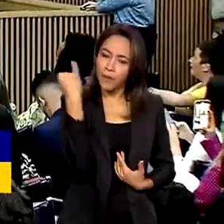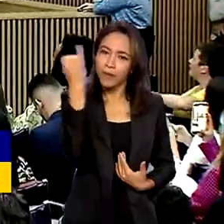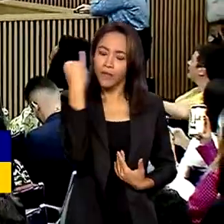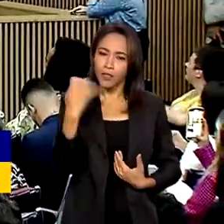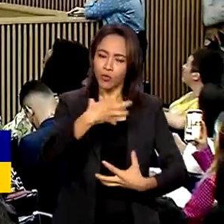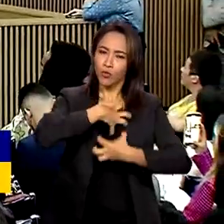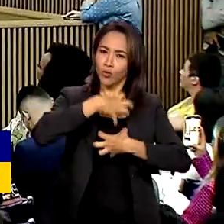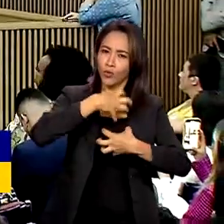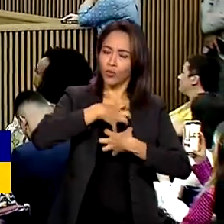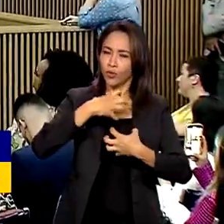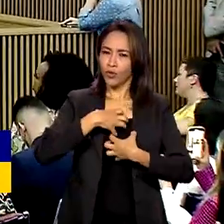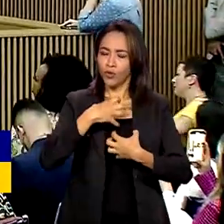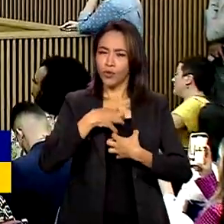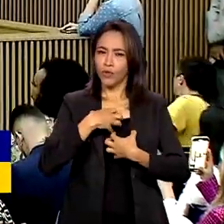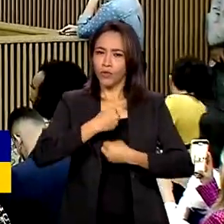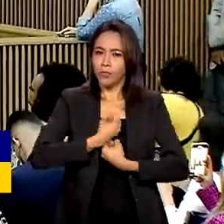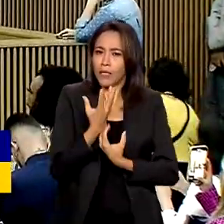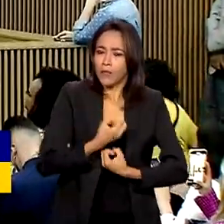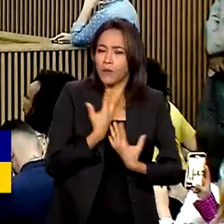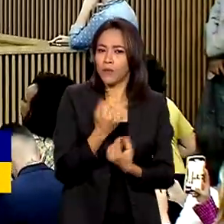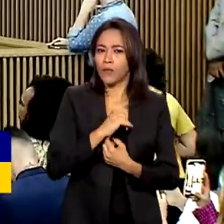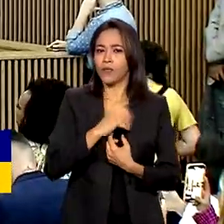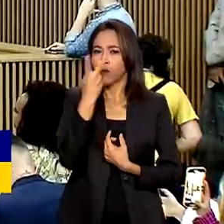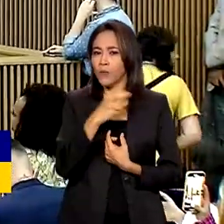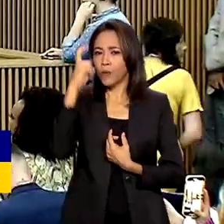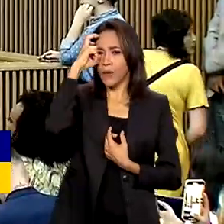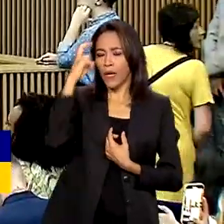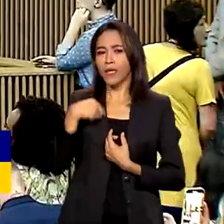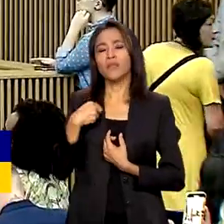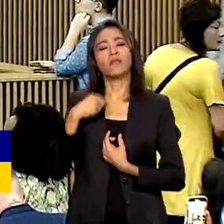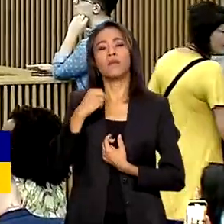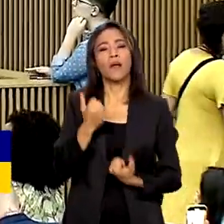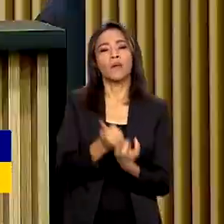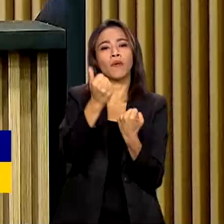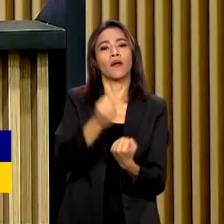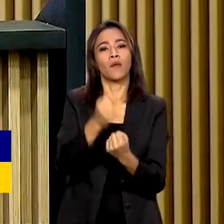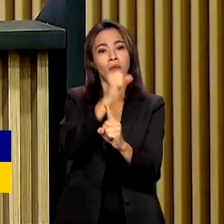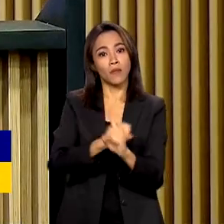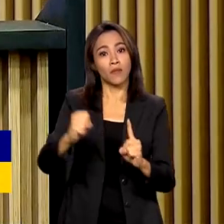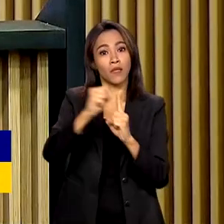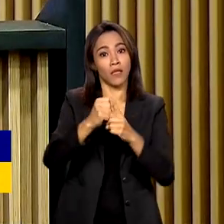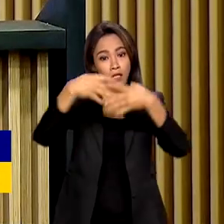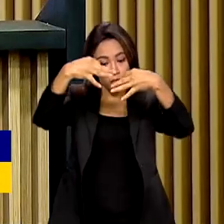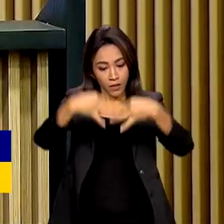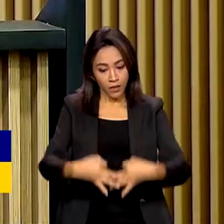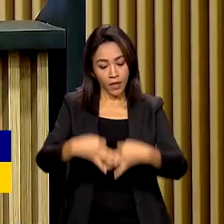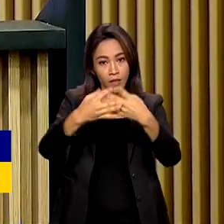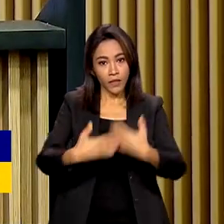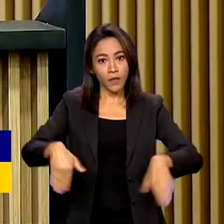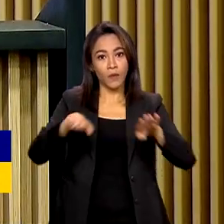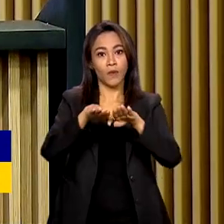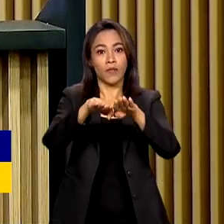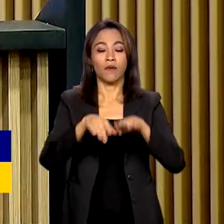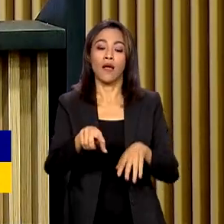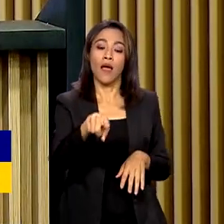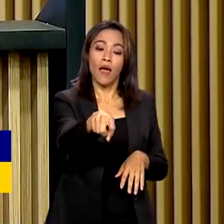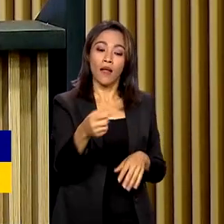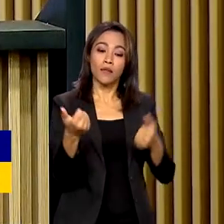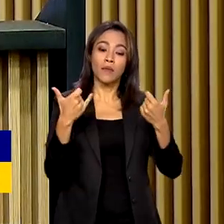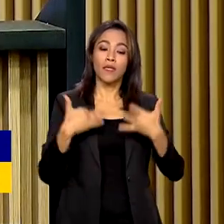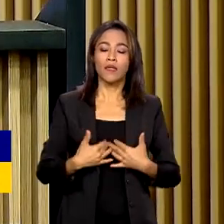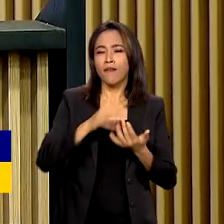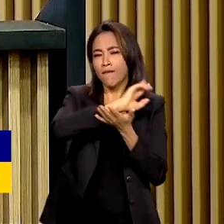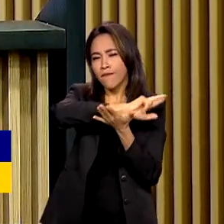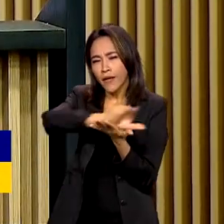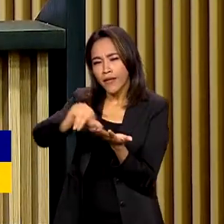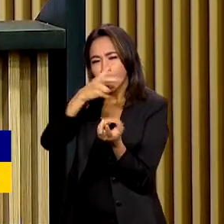culturais para a construção de uma sociedade mais justa e inclusiva. A diversidade cultural se refere à variedade de costumes,